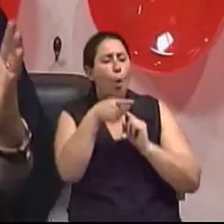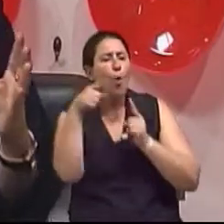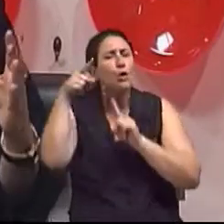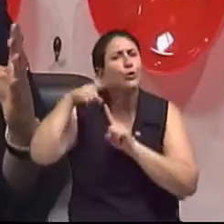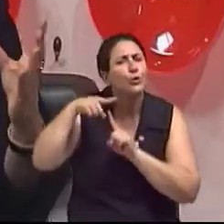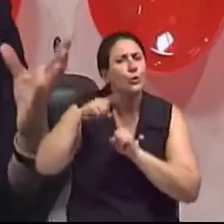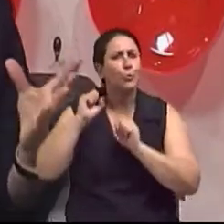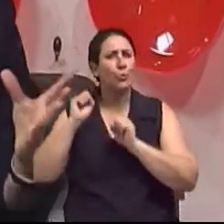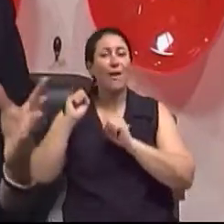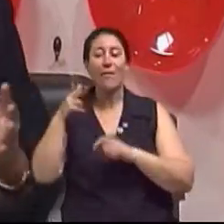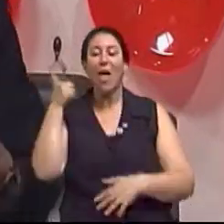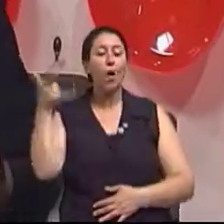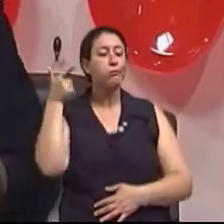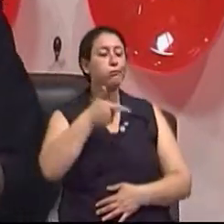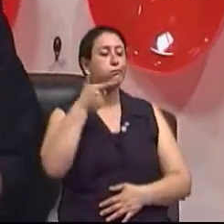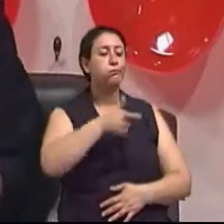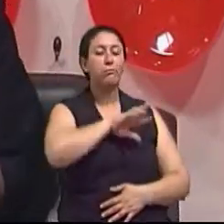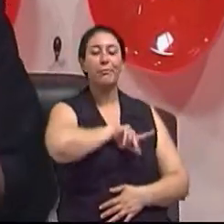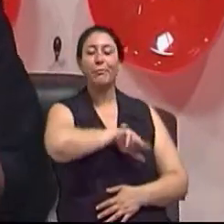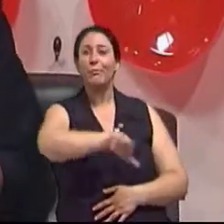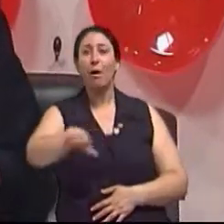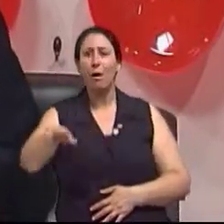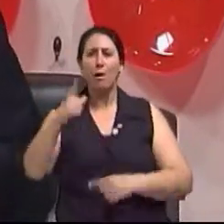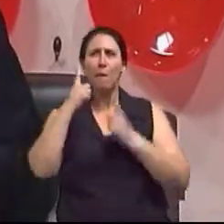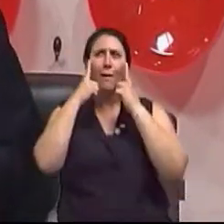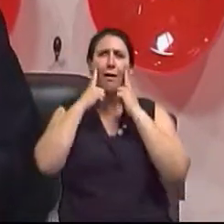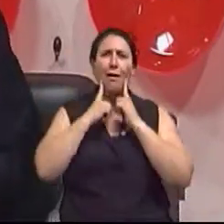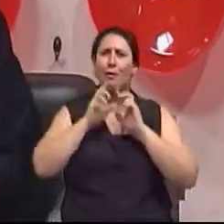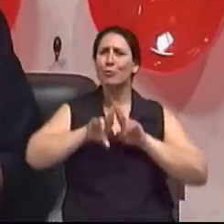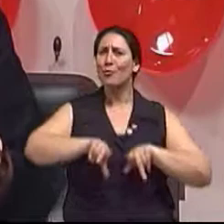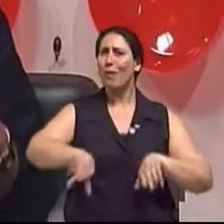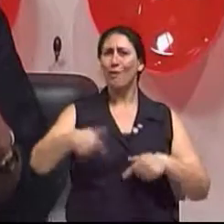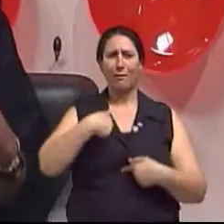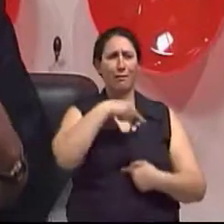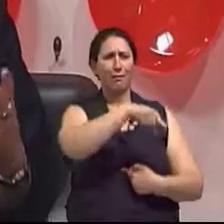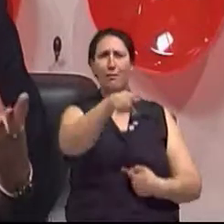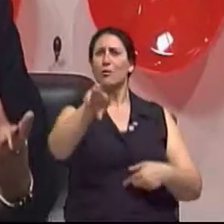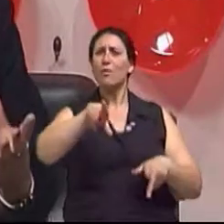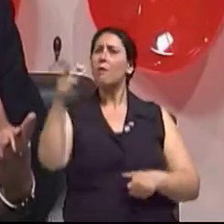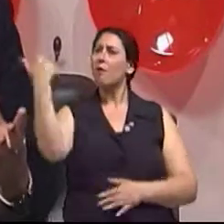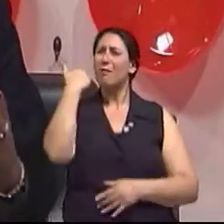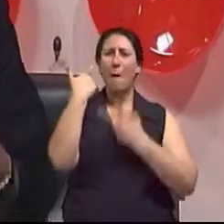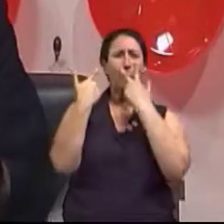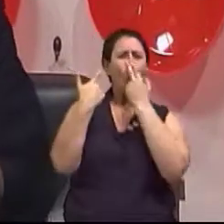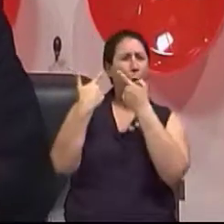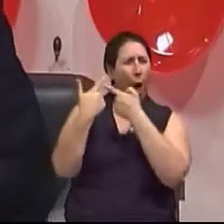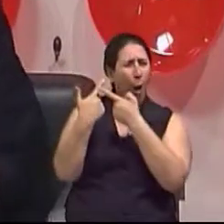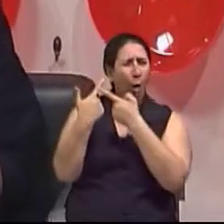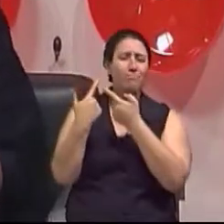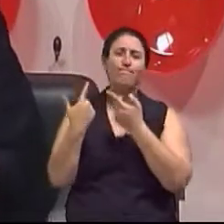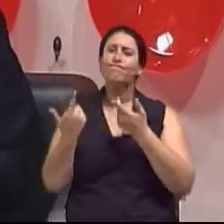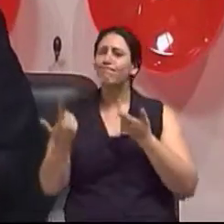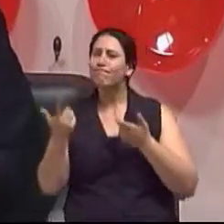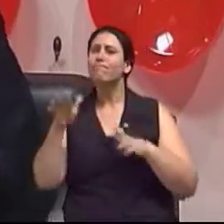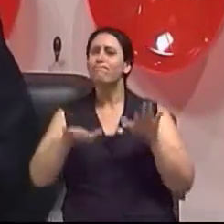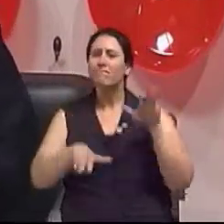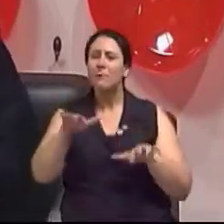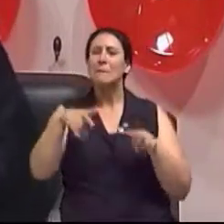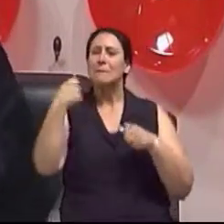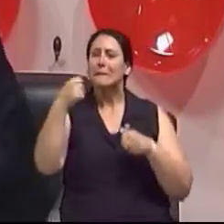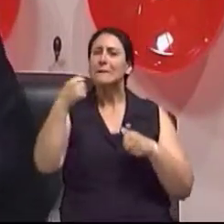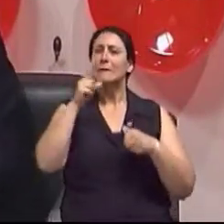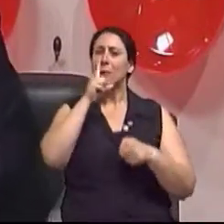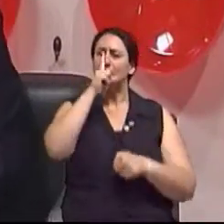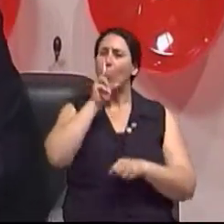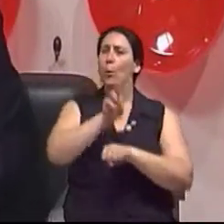em pessoas diferentes. Perfeito. Não é? E todos os aparelhos têm os seus riscos quando são usados